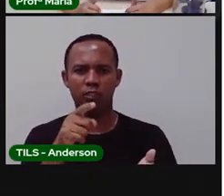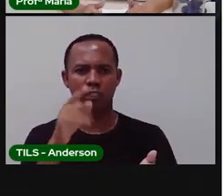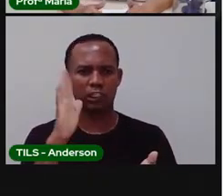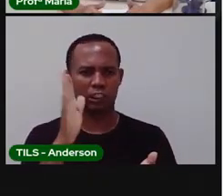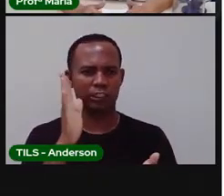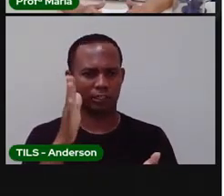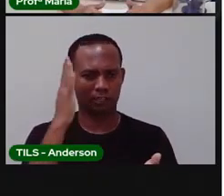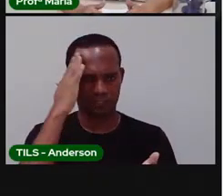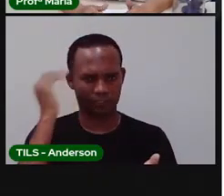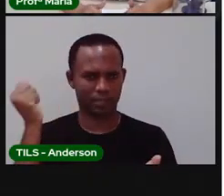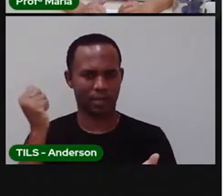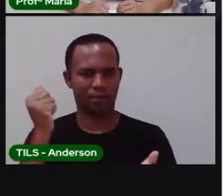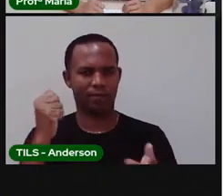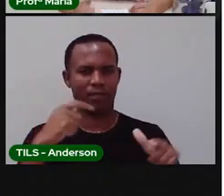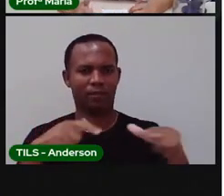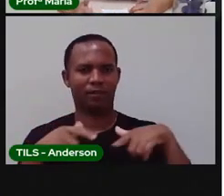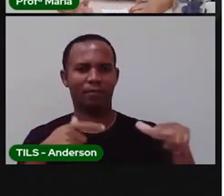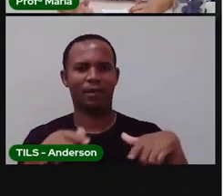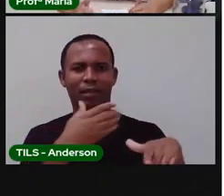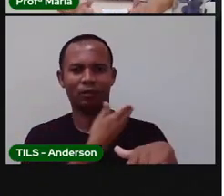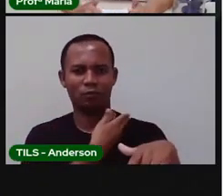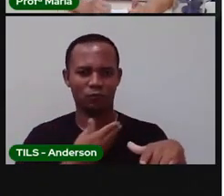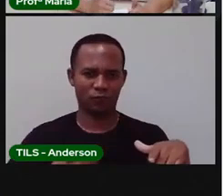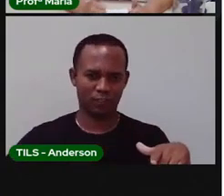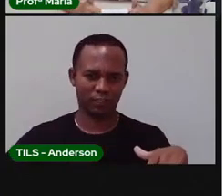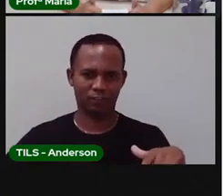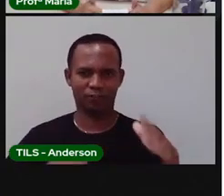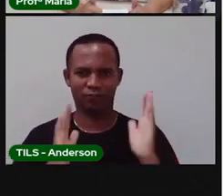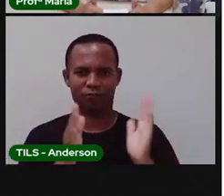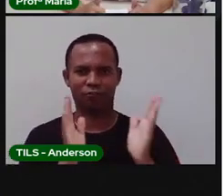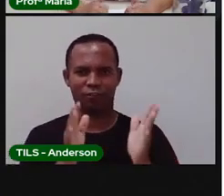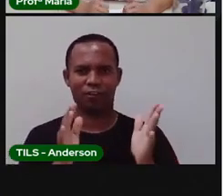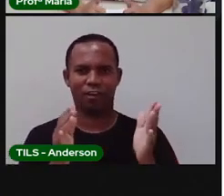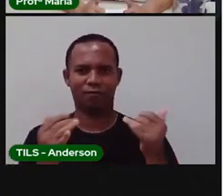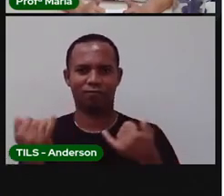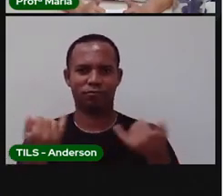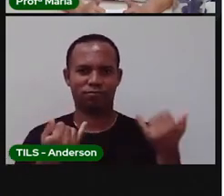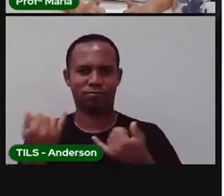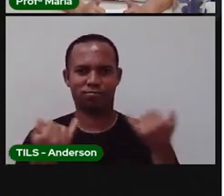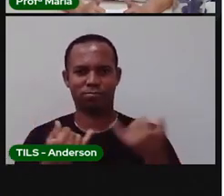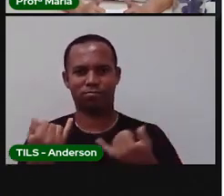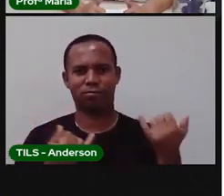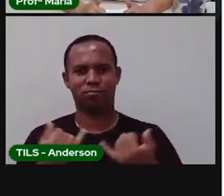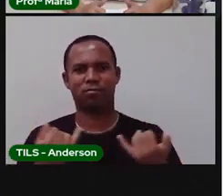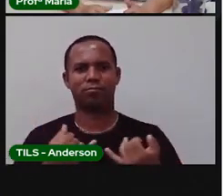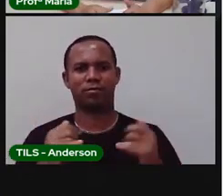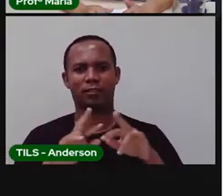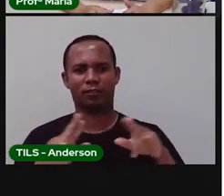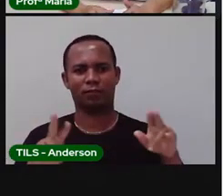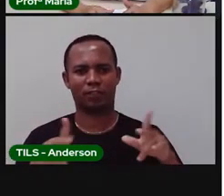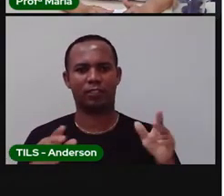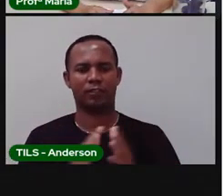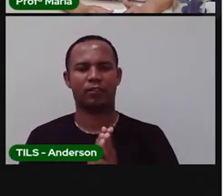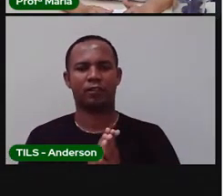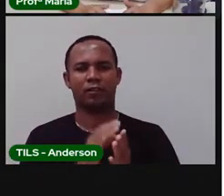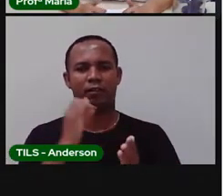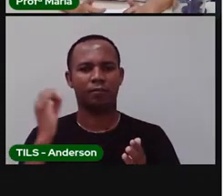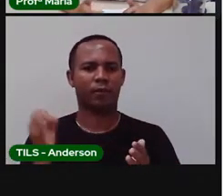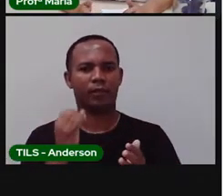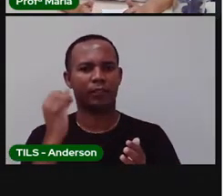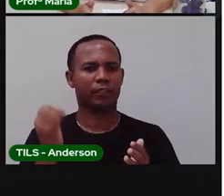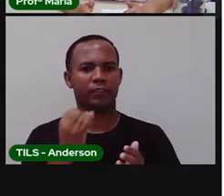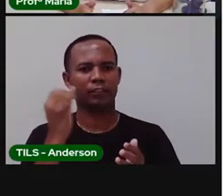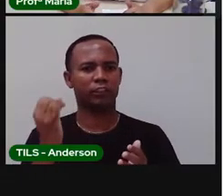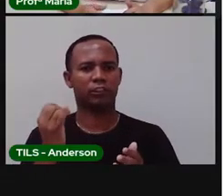públicos e estão mesmo, que a Pró e Anderson aqui é só informação, informação bacana. A importância deles